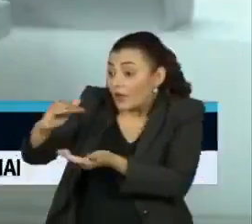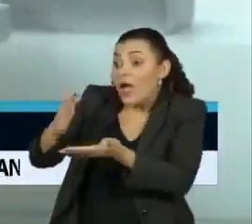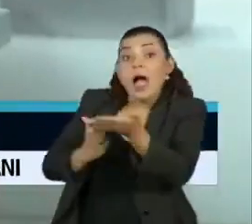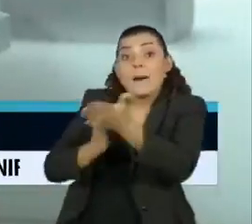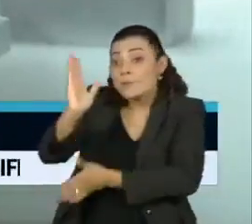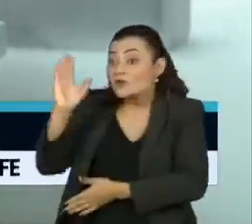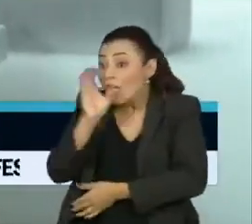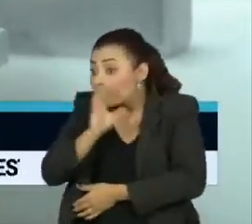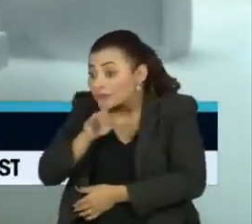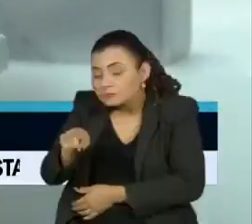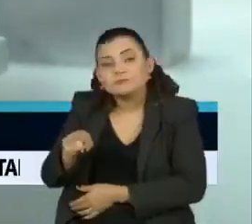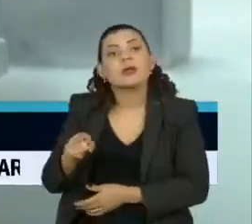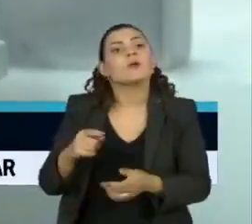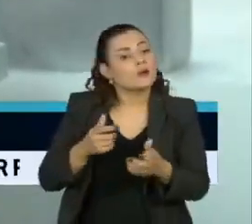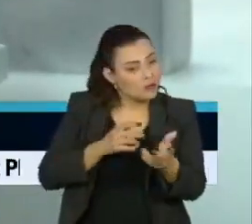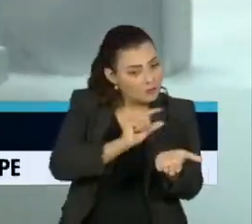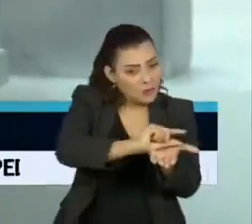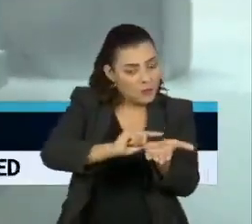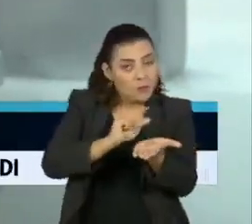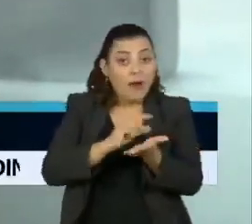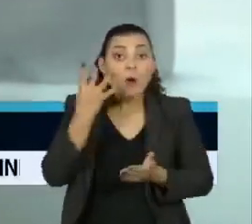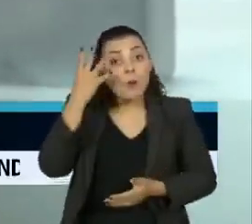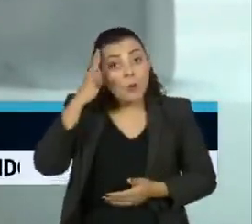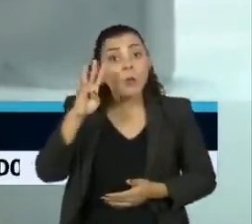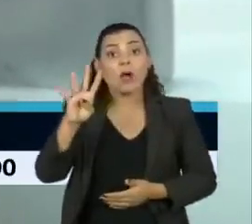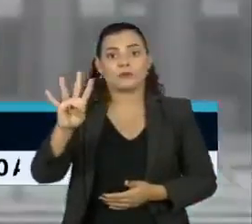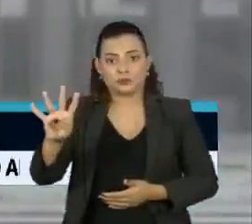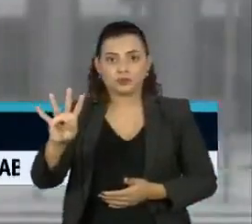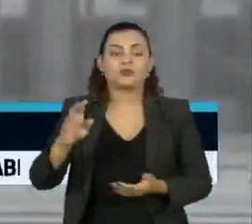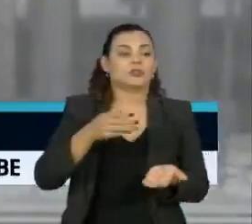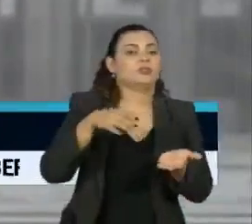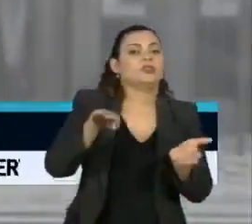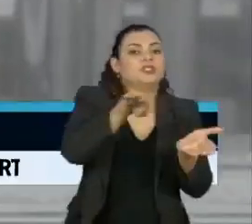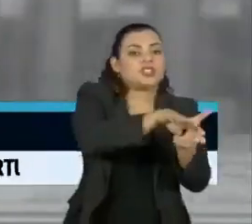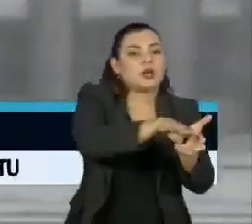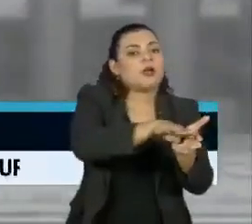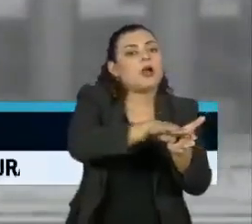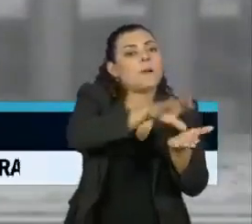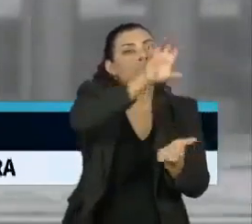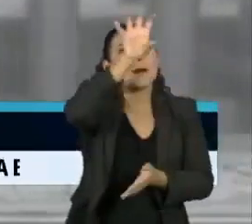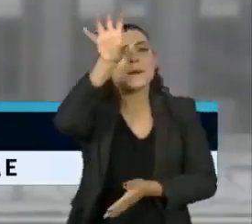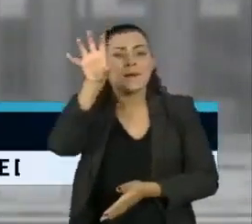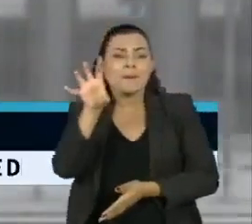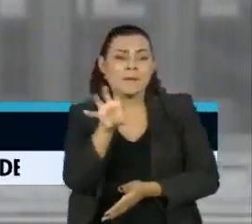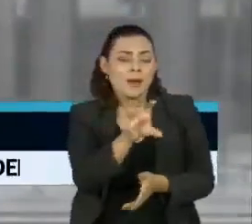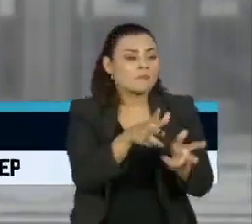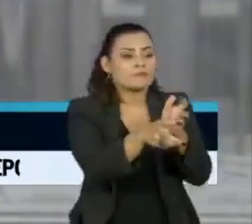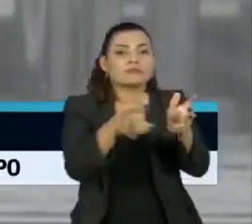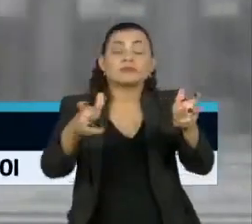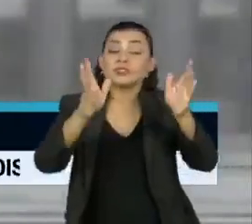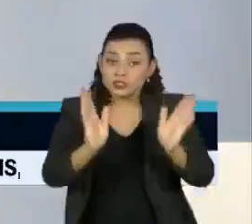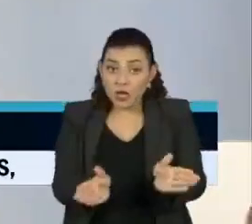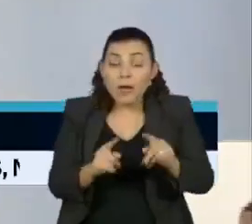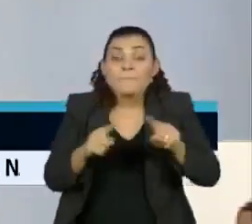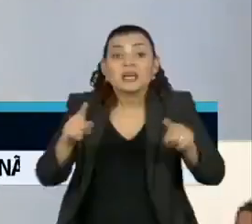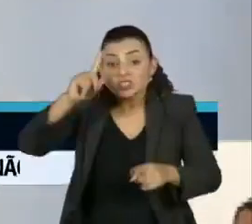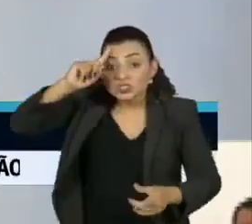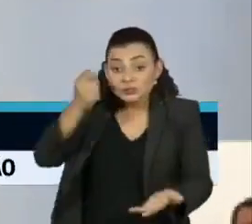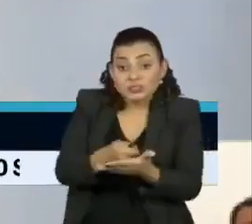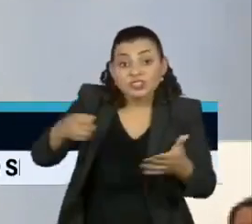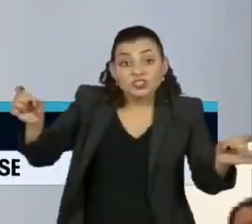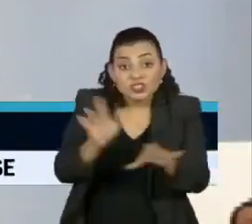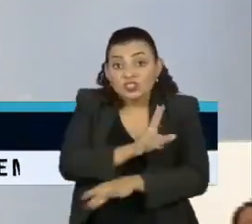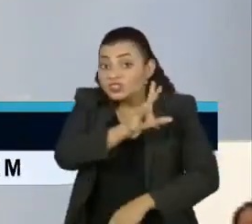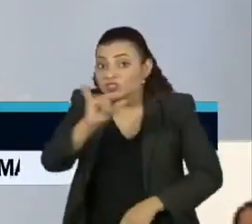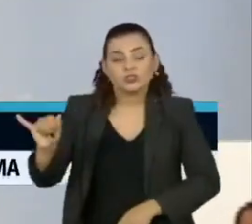liberado, as vacinas deverão chegar em até quatro dias nos estados. No entanto, mais uma vez, evitou definir uma data para o início